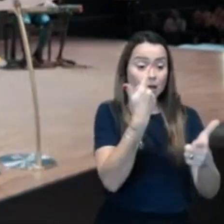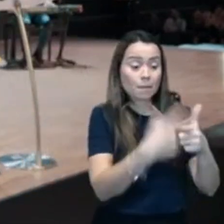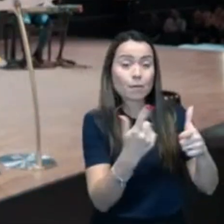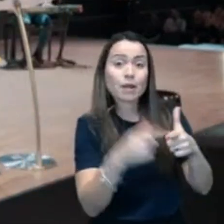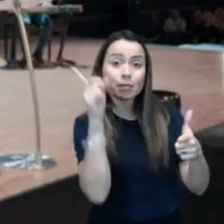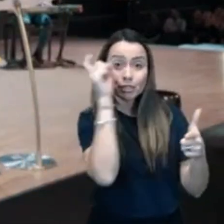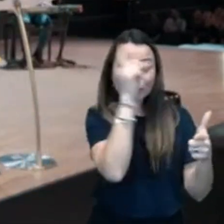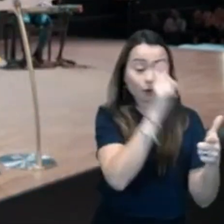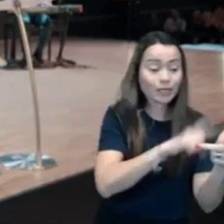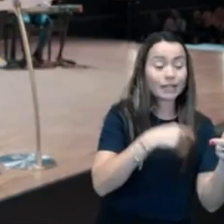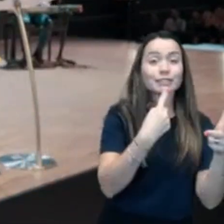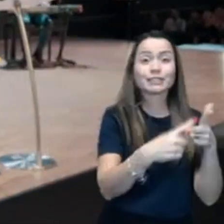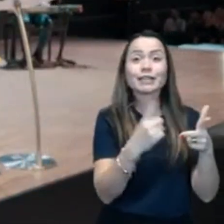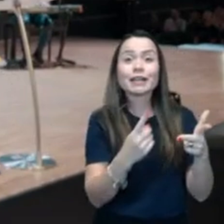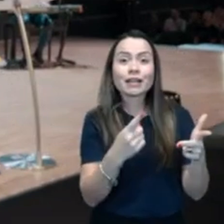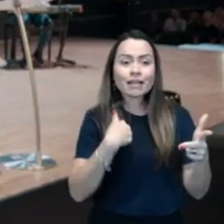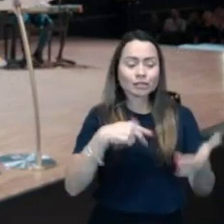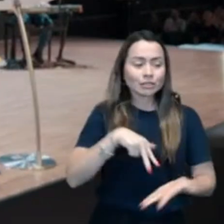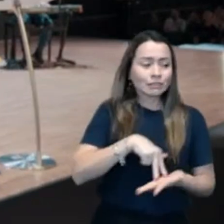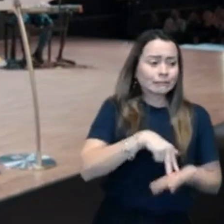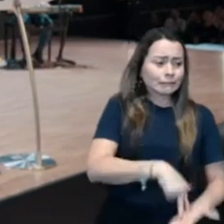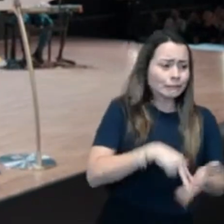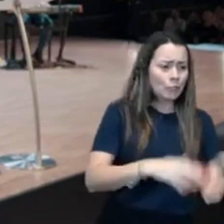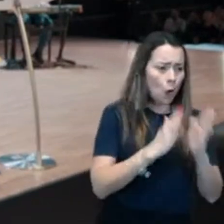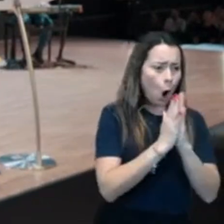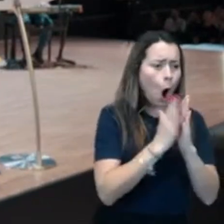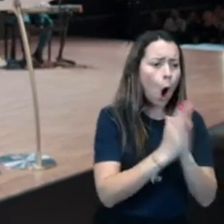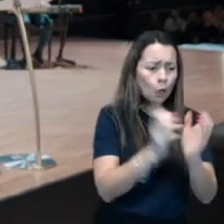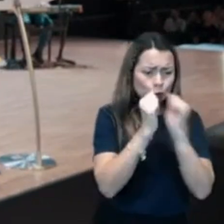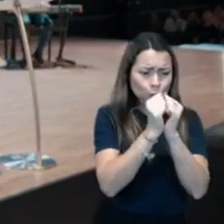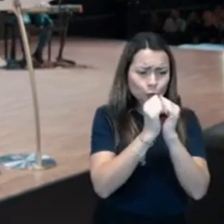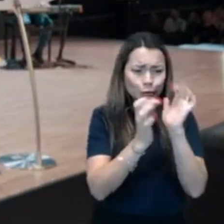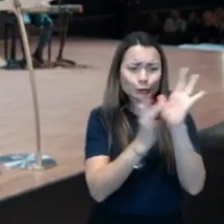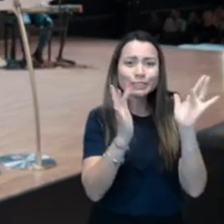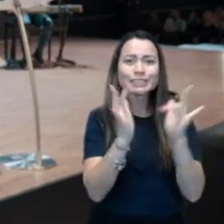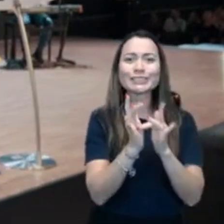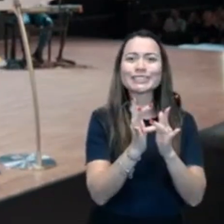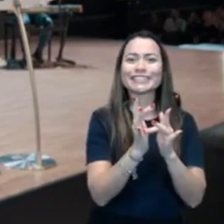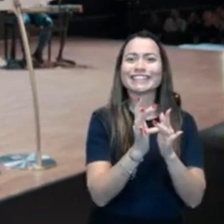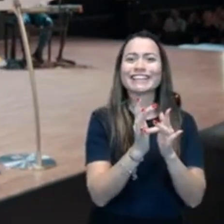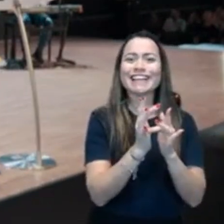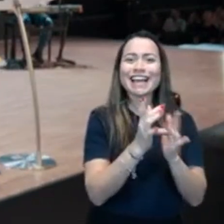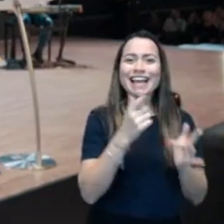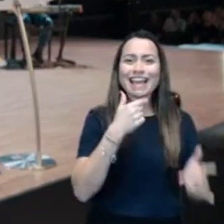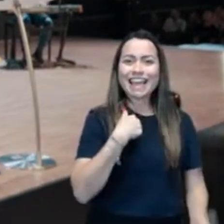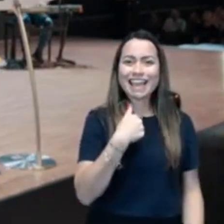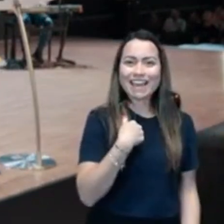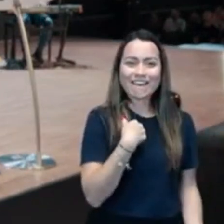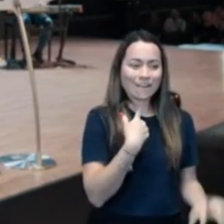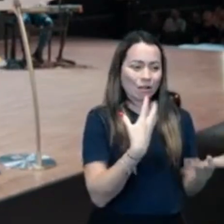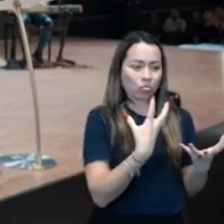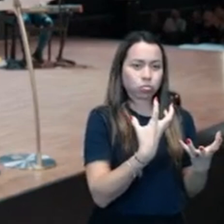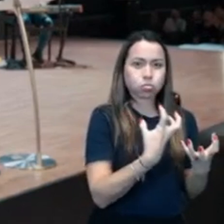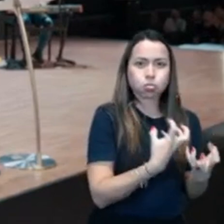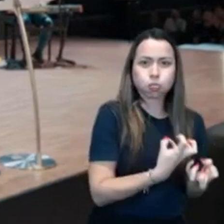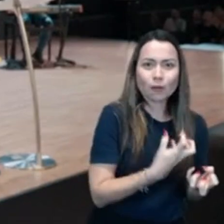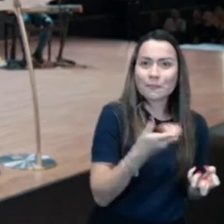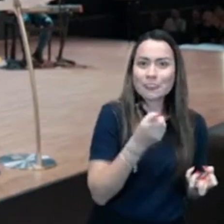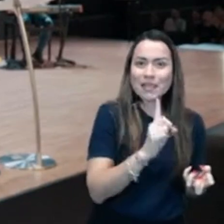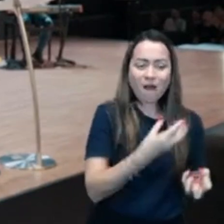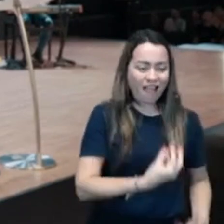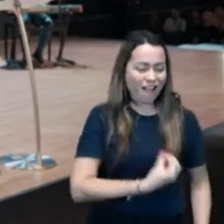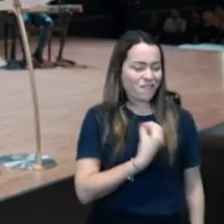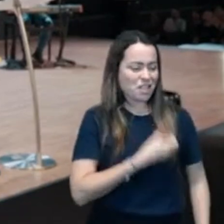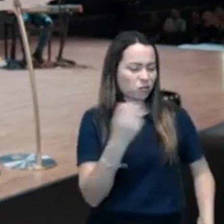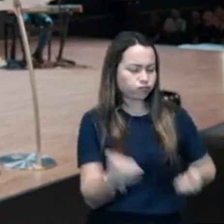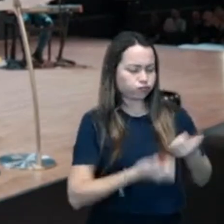multiplique, frutifique. O meu chamado quando eu prego, a minha alegria quando eu ministro, é ver